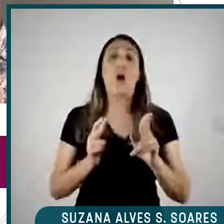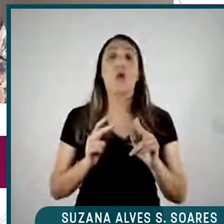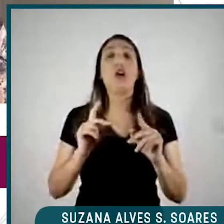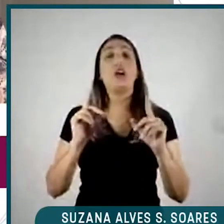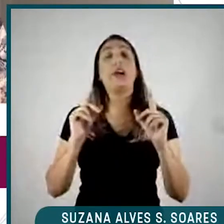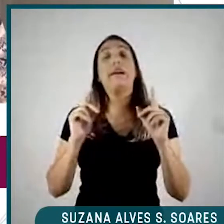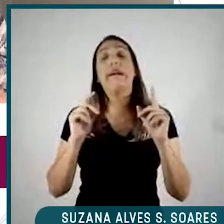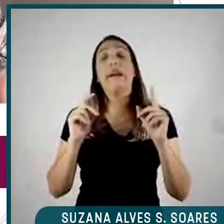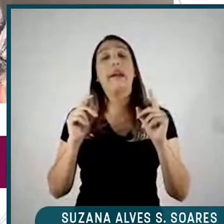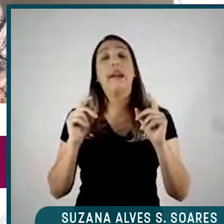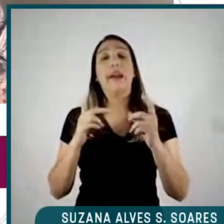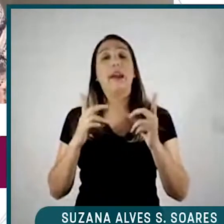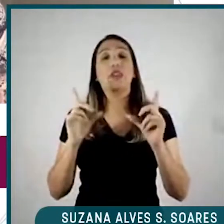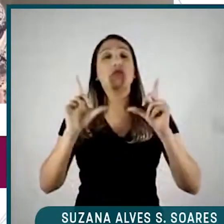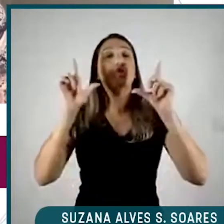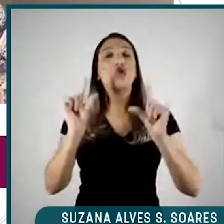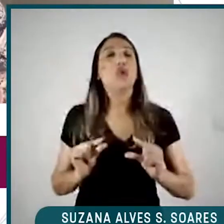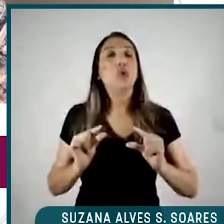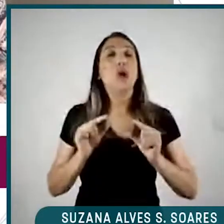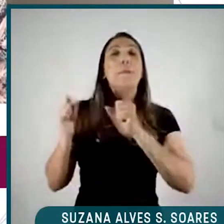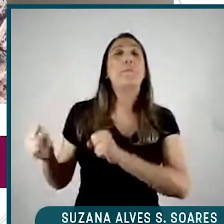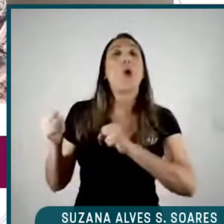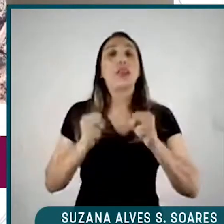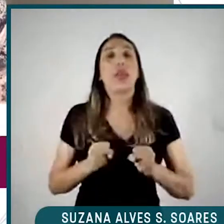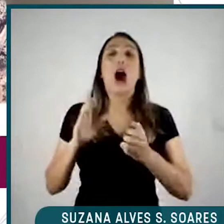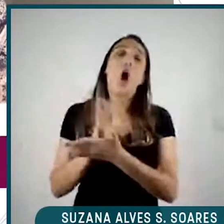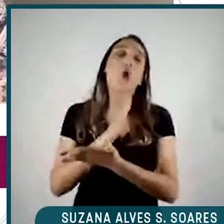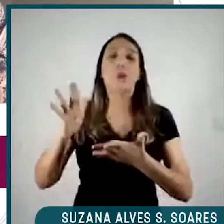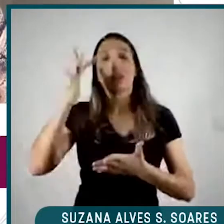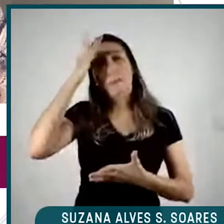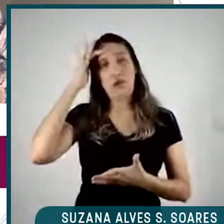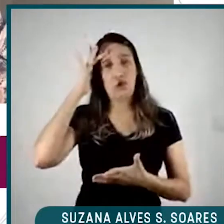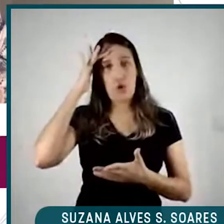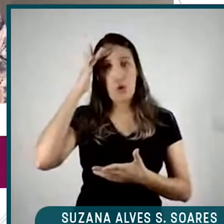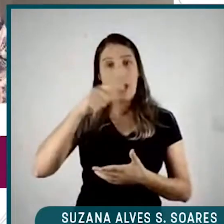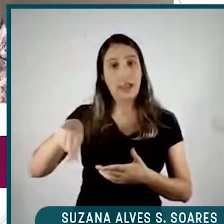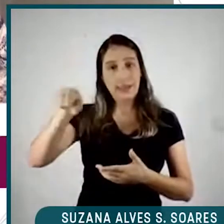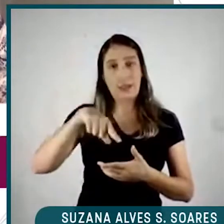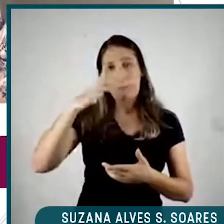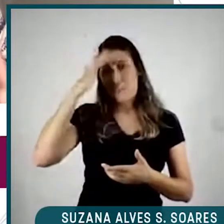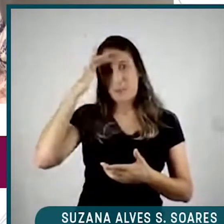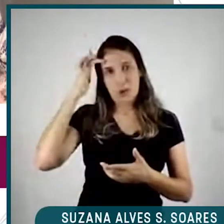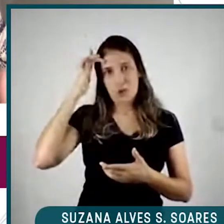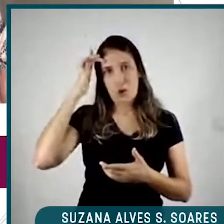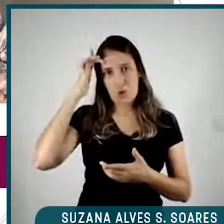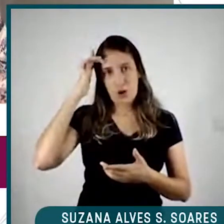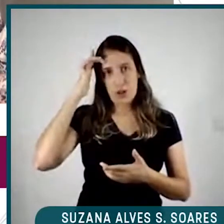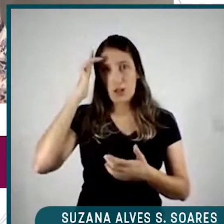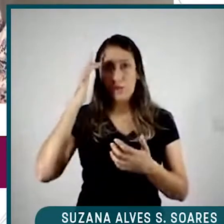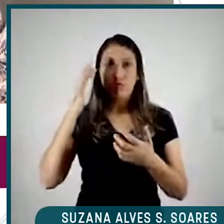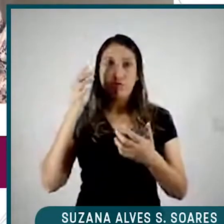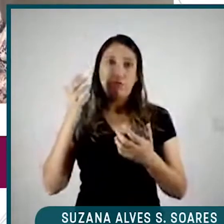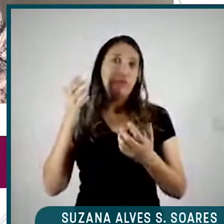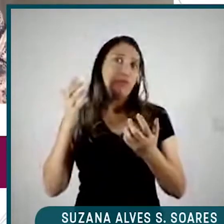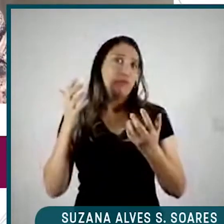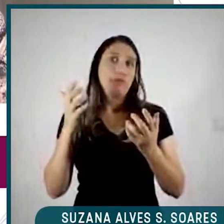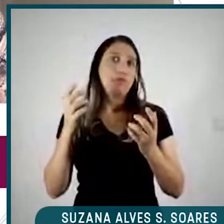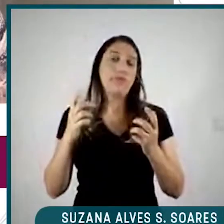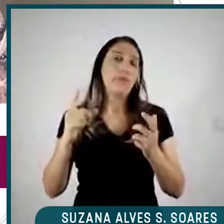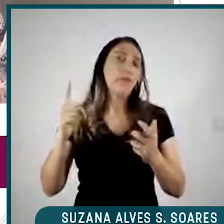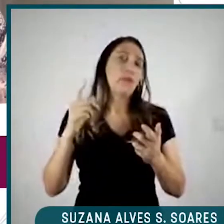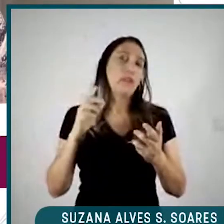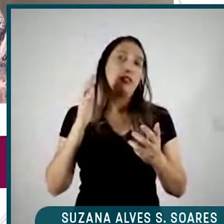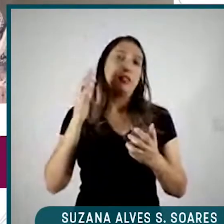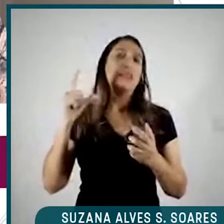poder de algumas pessoas e são essas as pessoas que, querendo ou não, estão